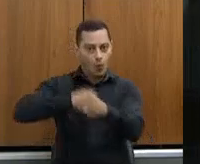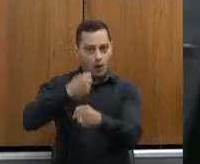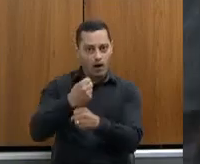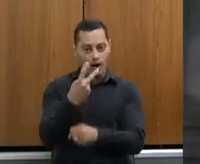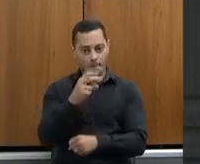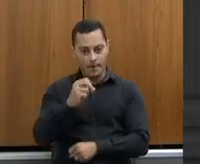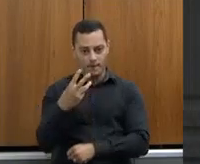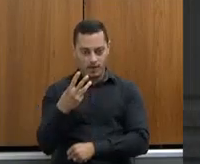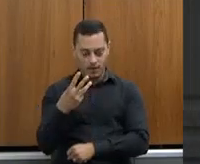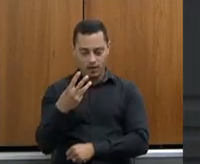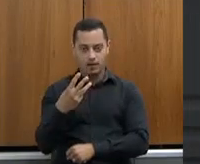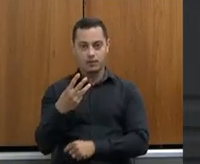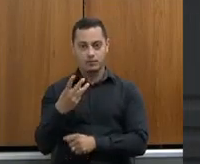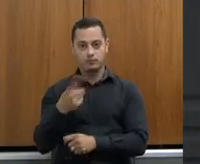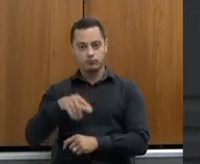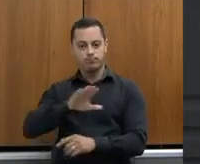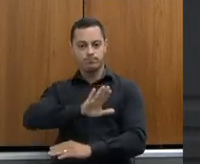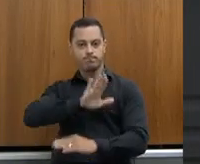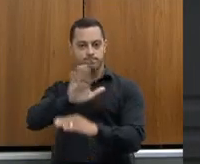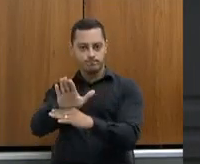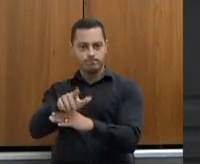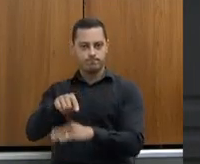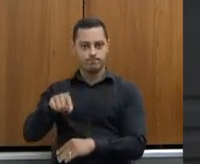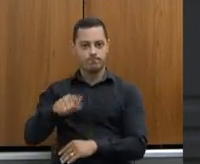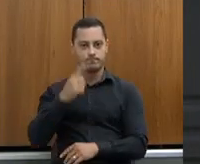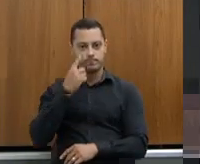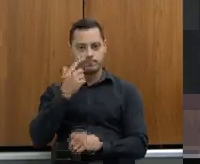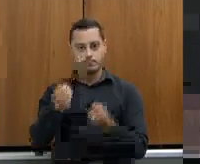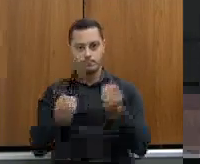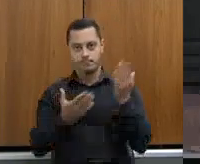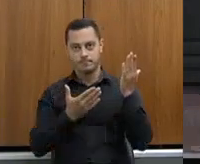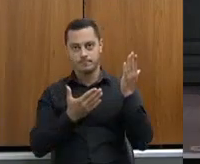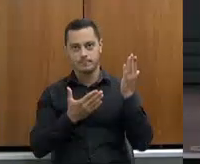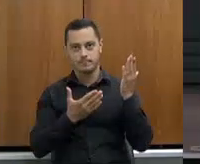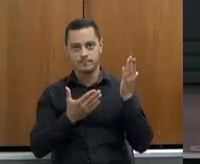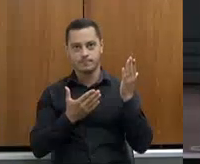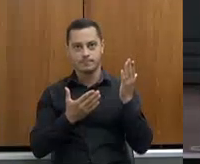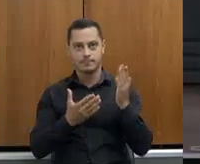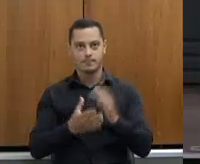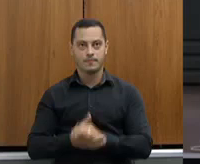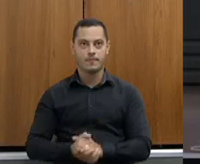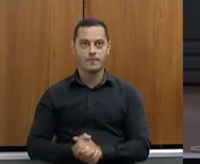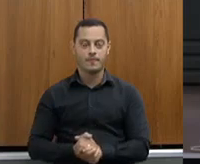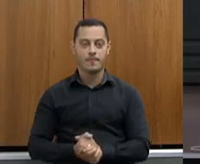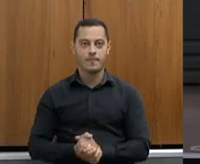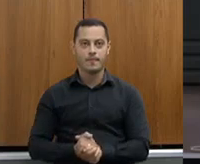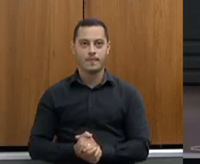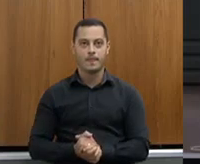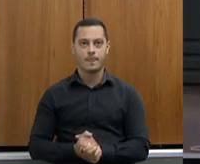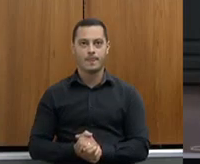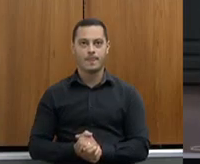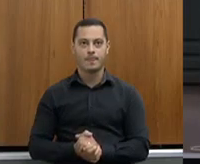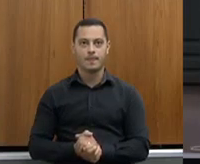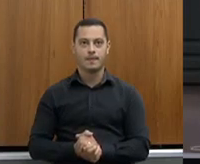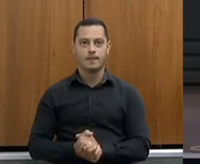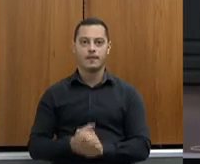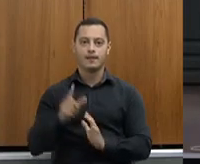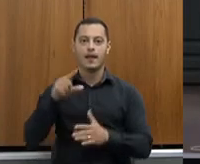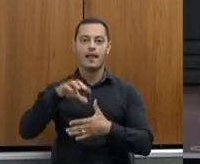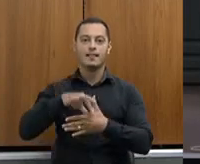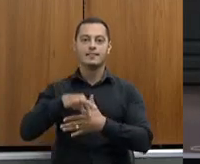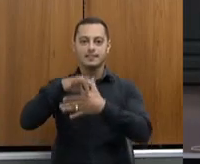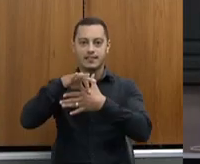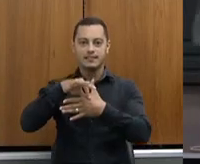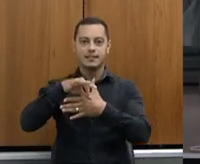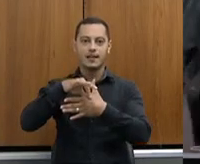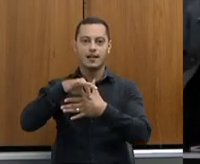nesse setor. Pode passar, por favor. Aqui ações de destaque da nossa EMATER, que